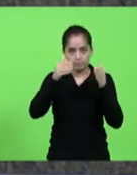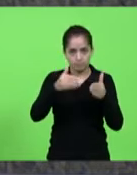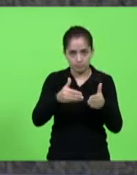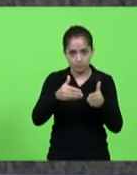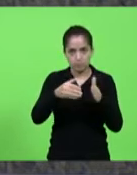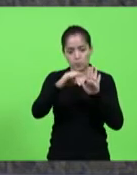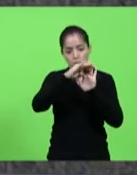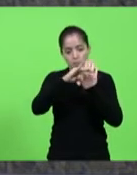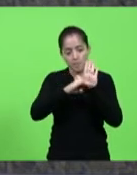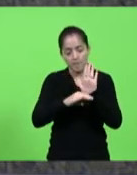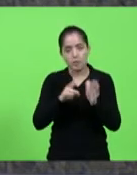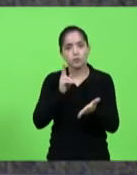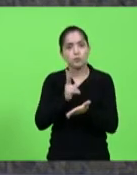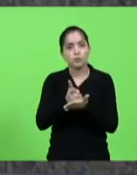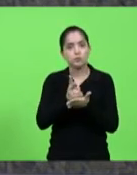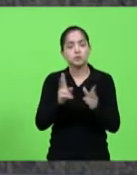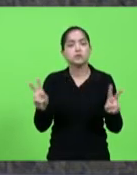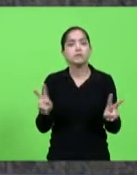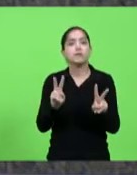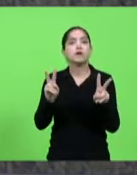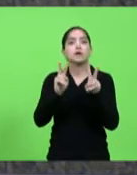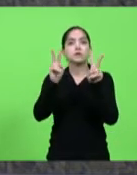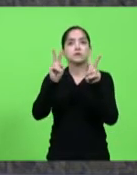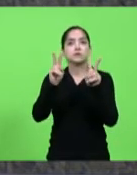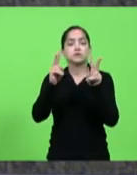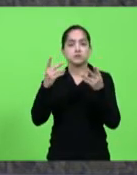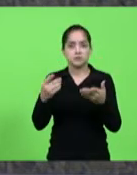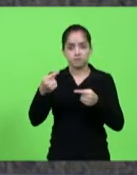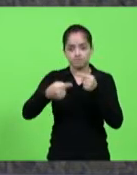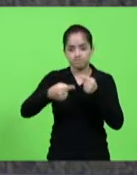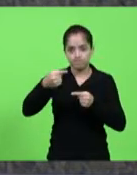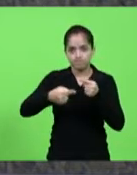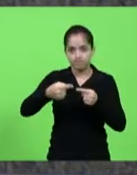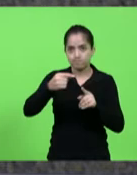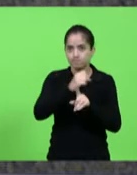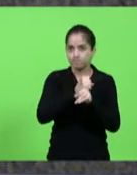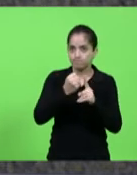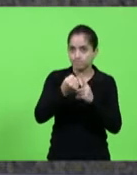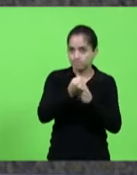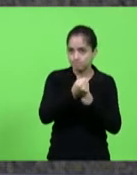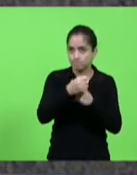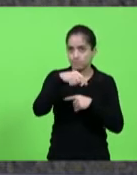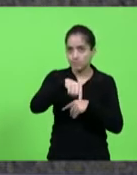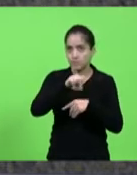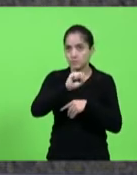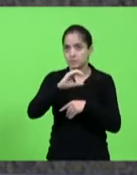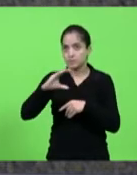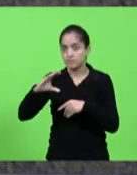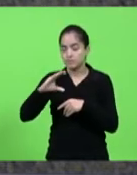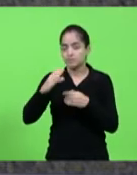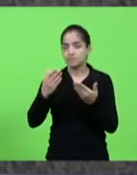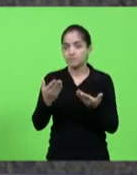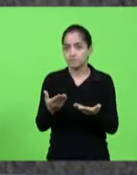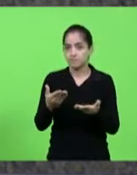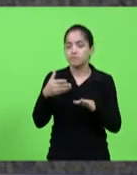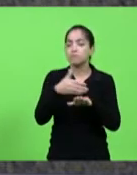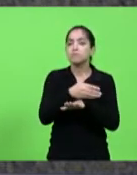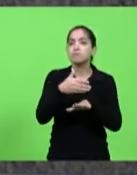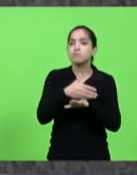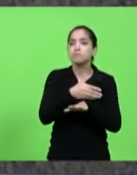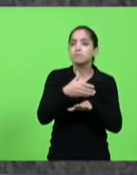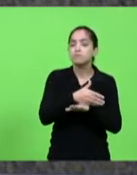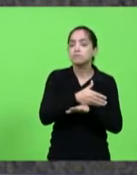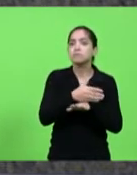contínua de valorização da política pública de assistência social em Santa Catarina, com participação